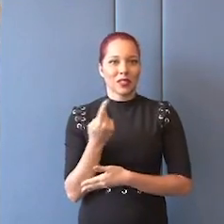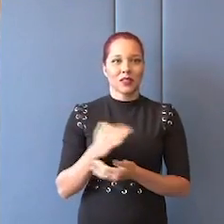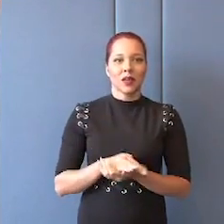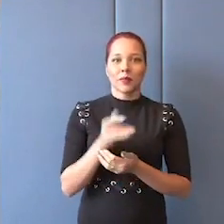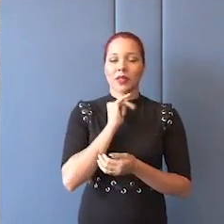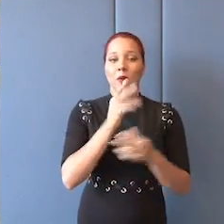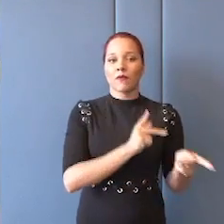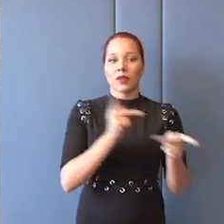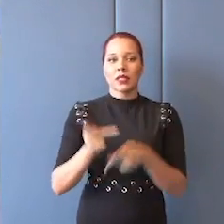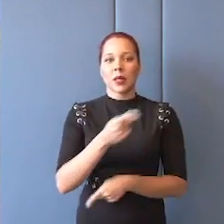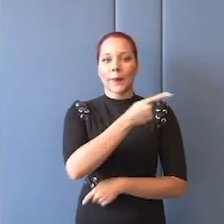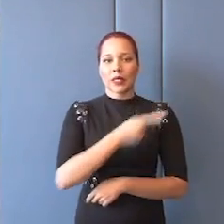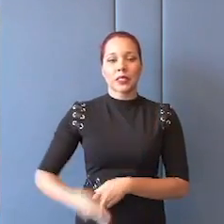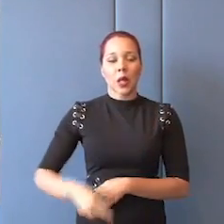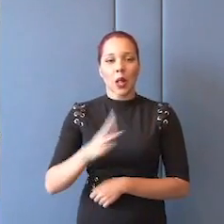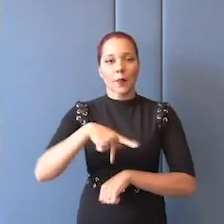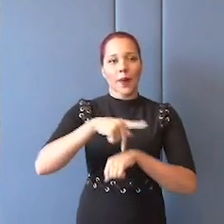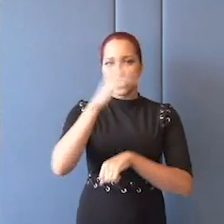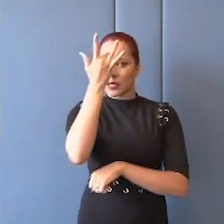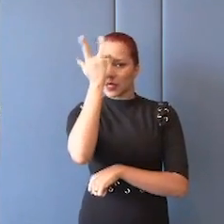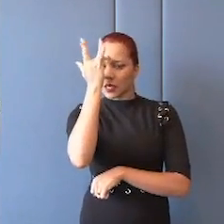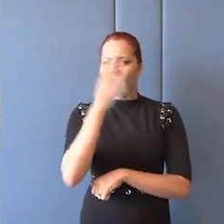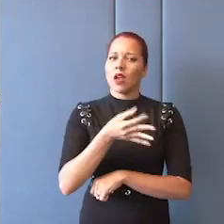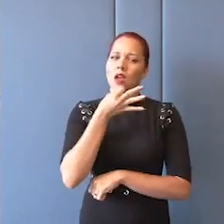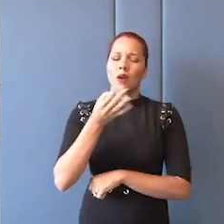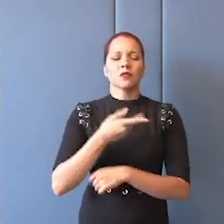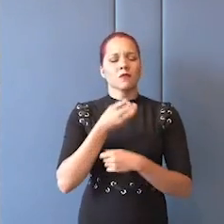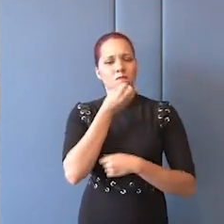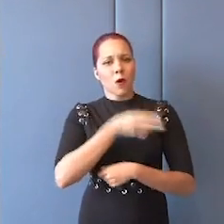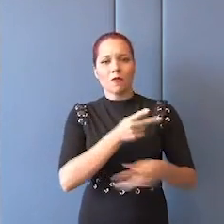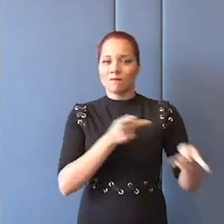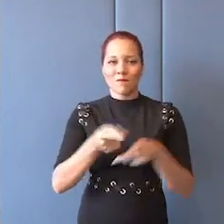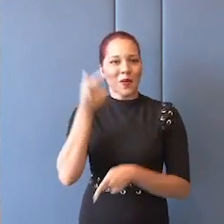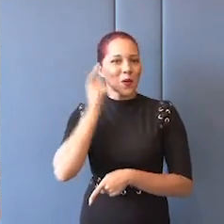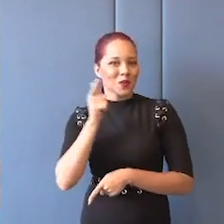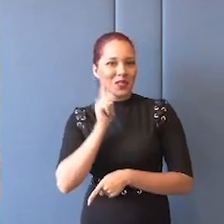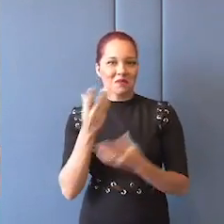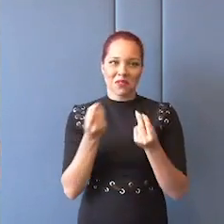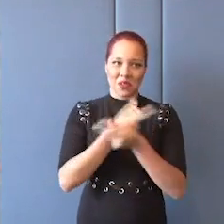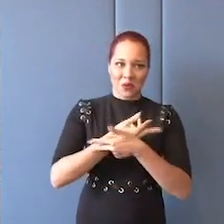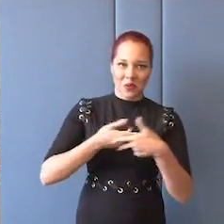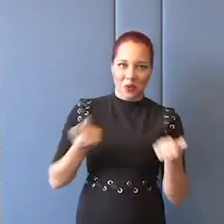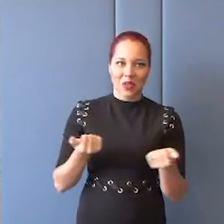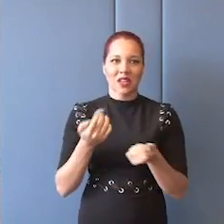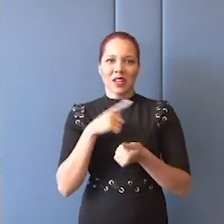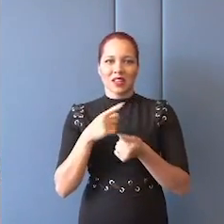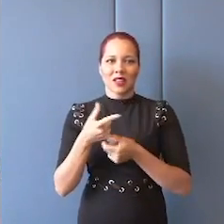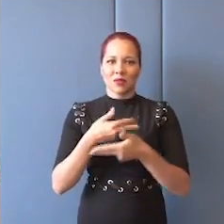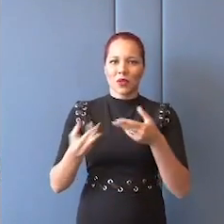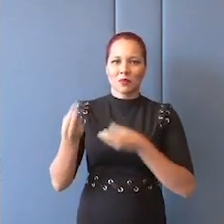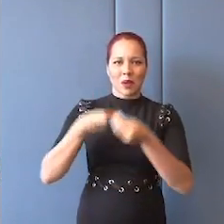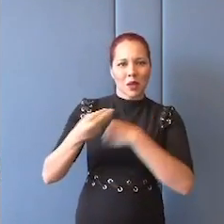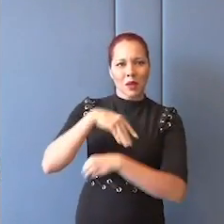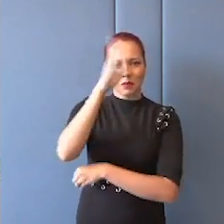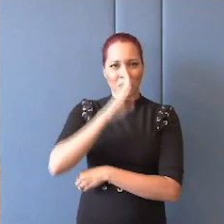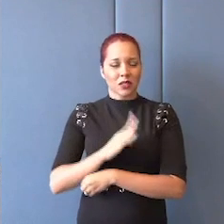visita presidencial à Índia, acho que foi uma excelente visita, conseguimos muita coisa, um destaque imenso para o Brasil, dado pela Índia, com